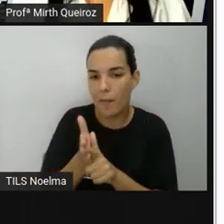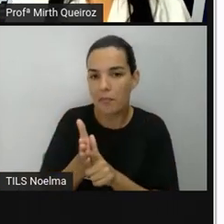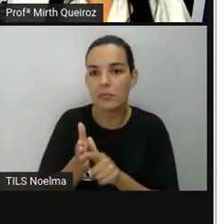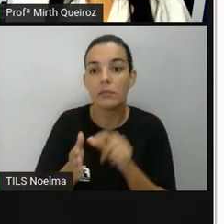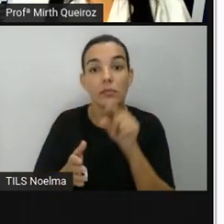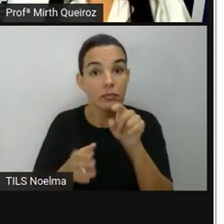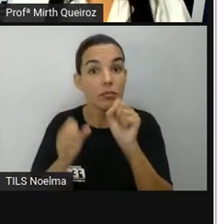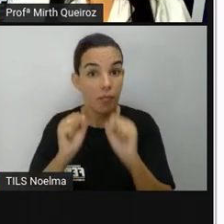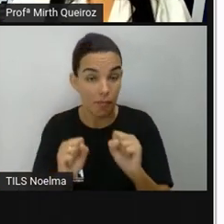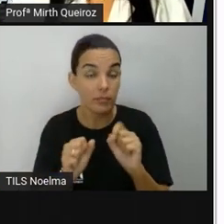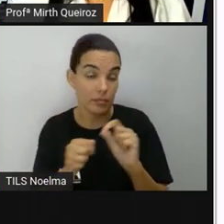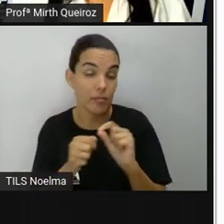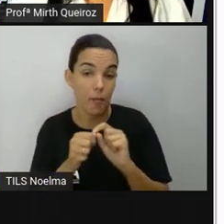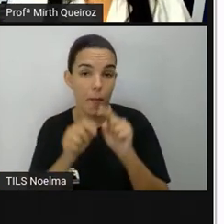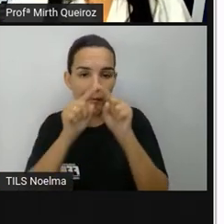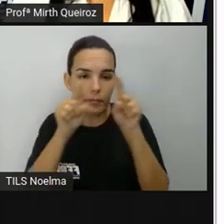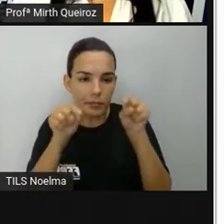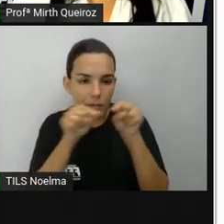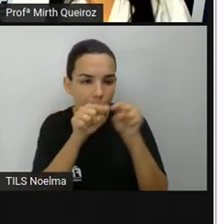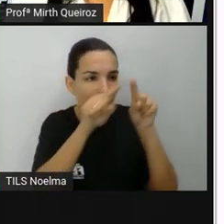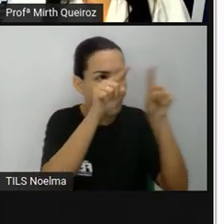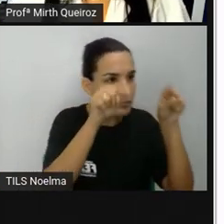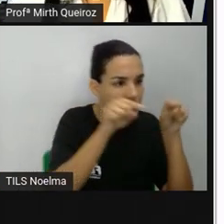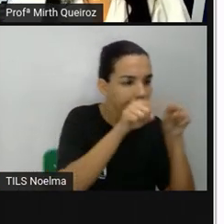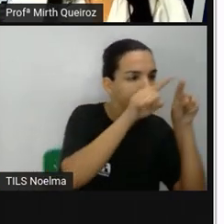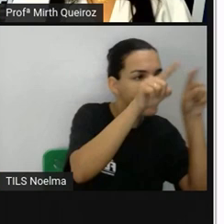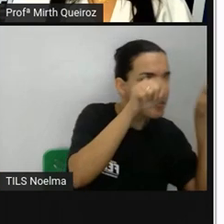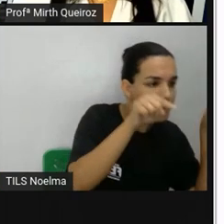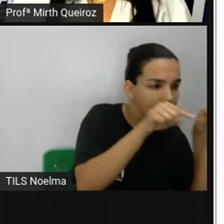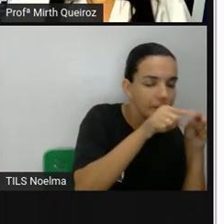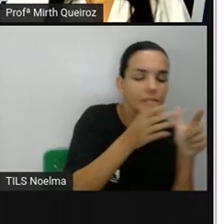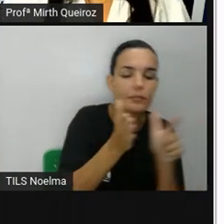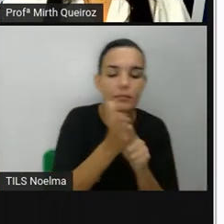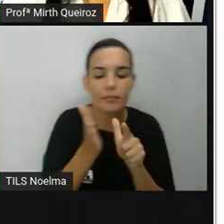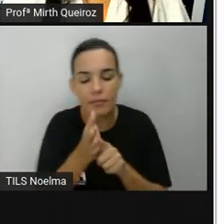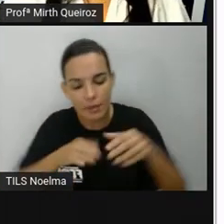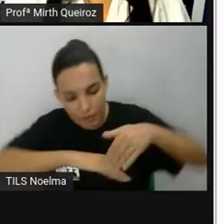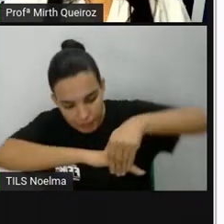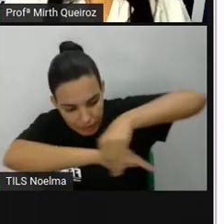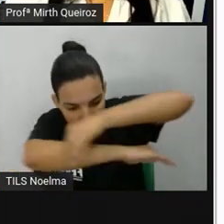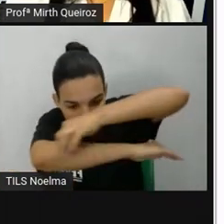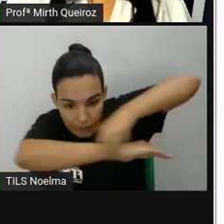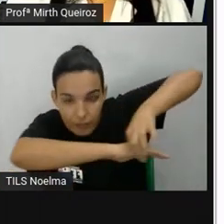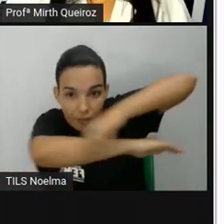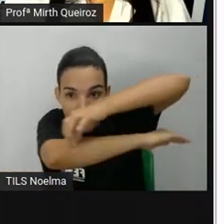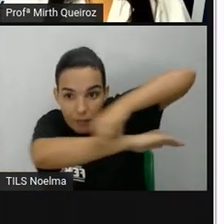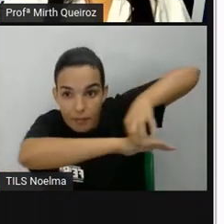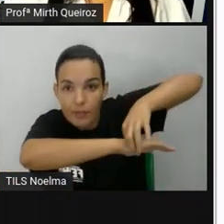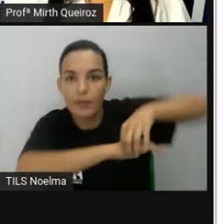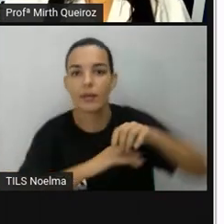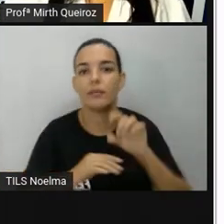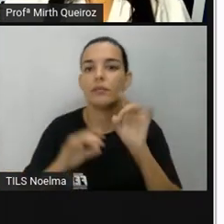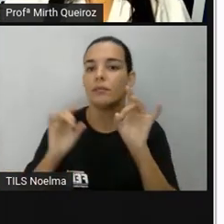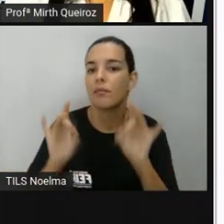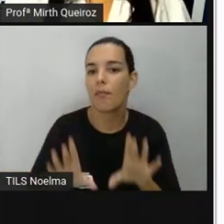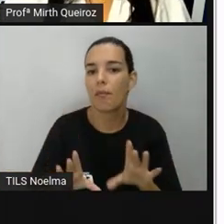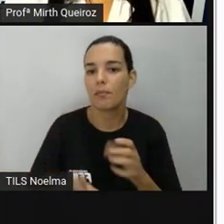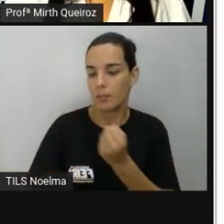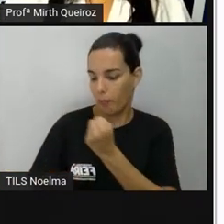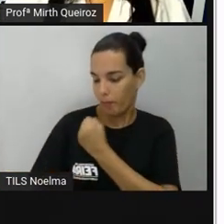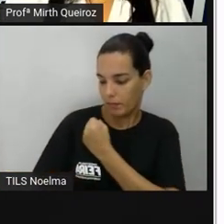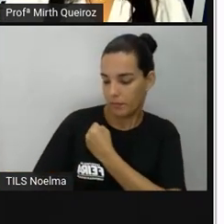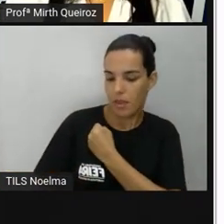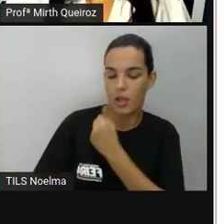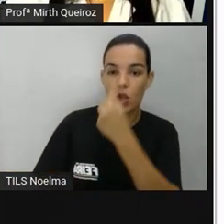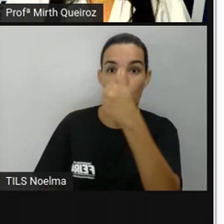uma igual. Mas vocês podem fazer os quadradinhos aí, utilizando uma folha, utilizando régua. A gente só precisa disso, ó. Enumerar